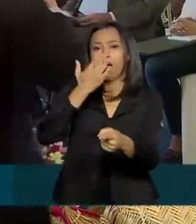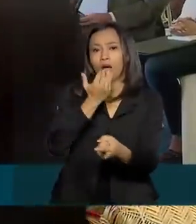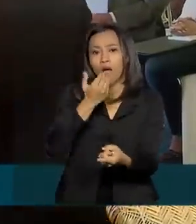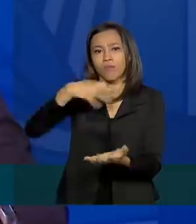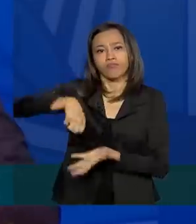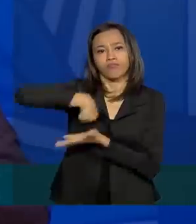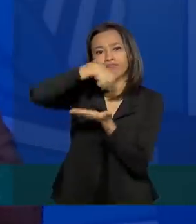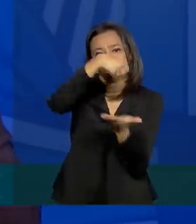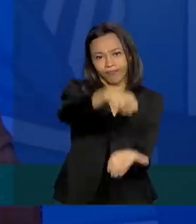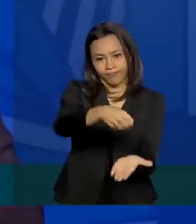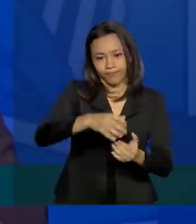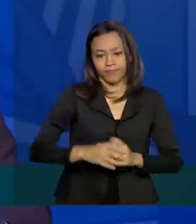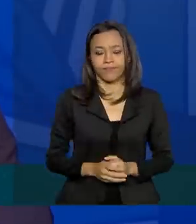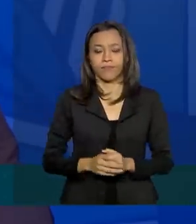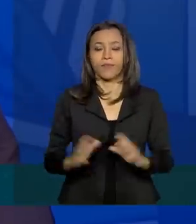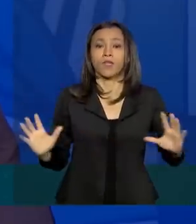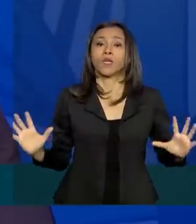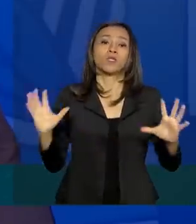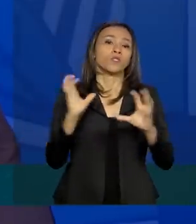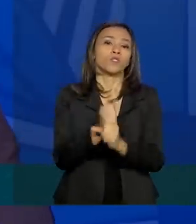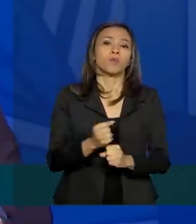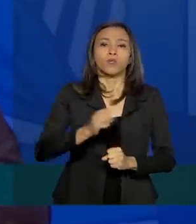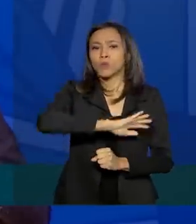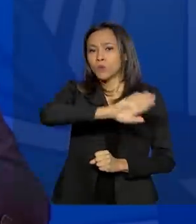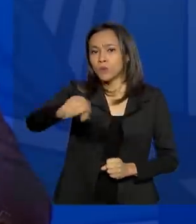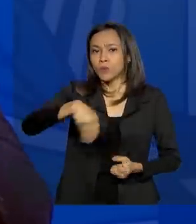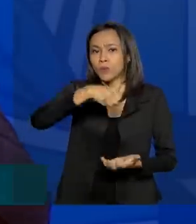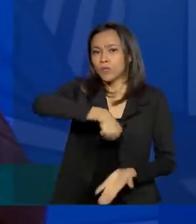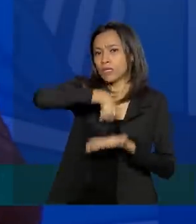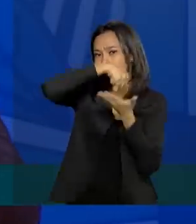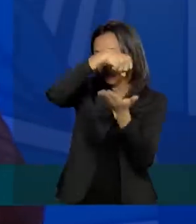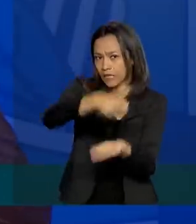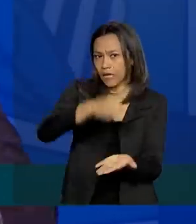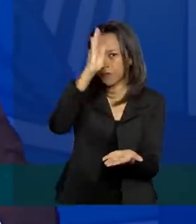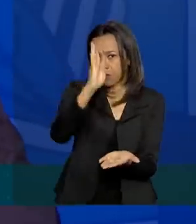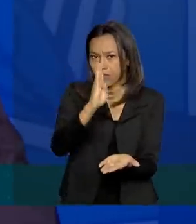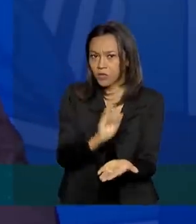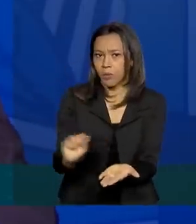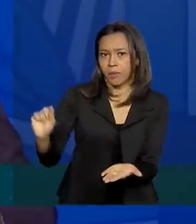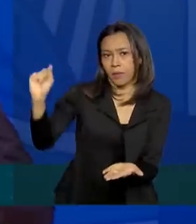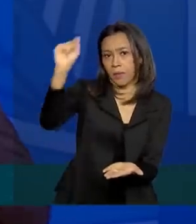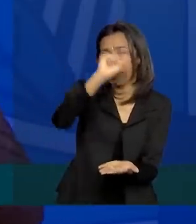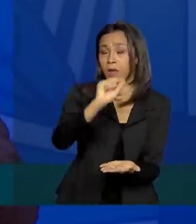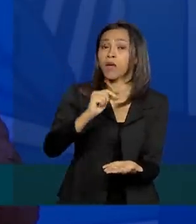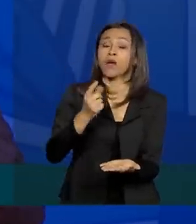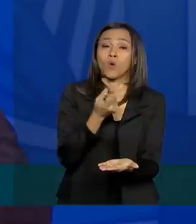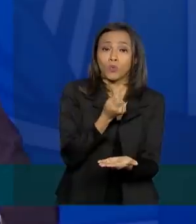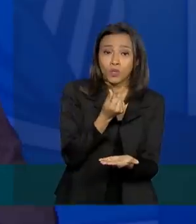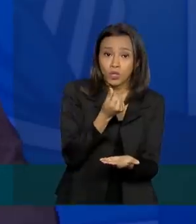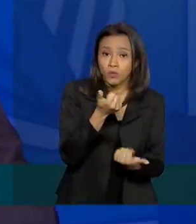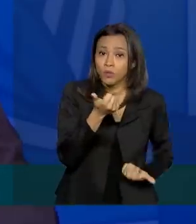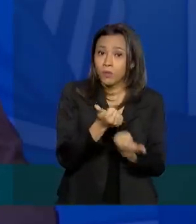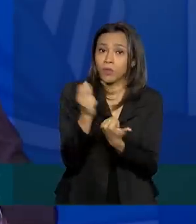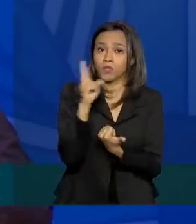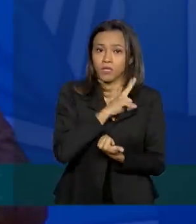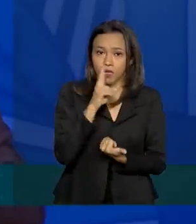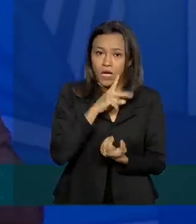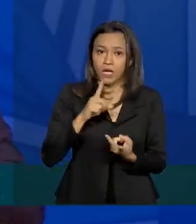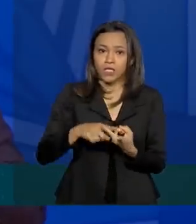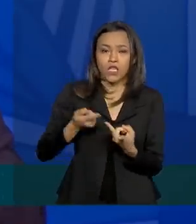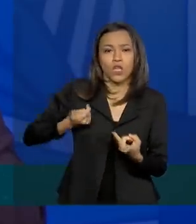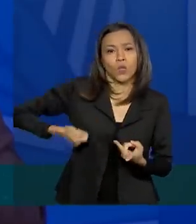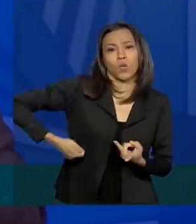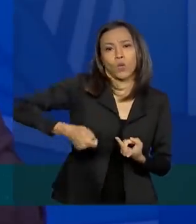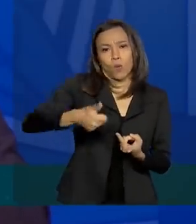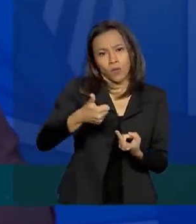básicas. O somatório de entregas em todo o Brasil com recursos emergenciais, doações e o